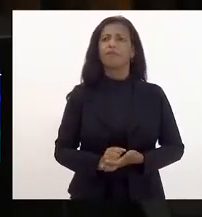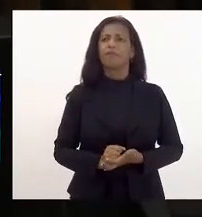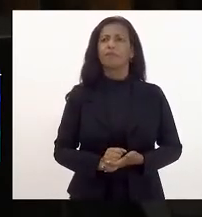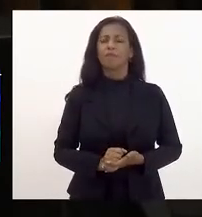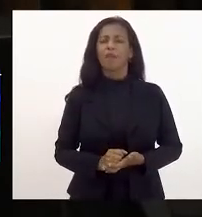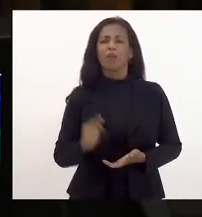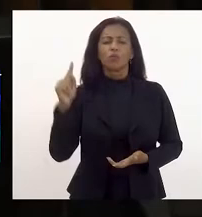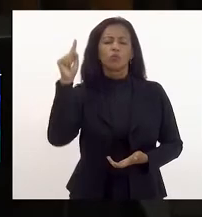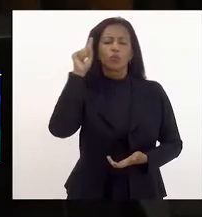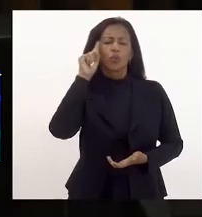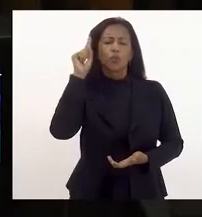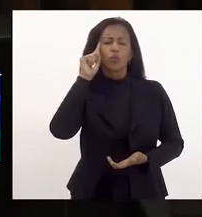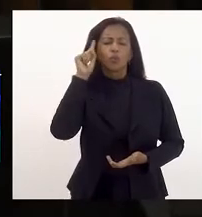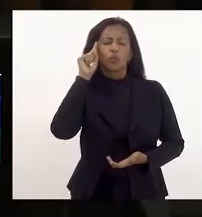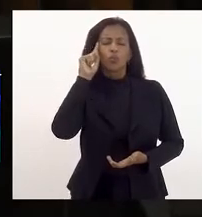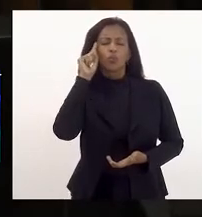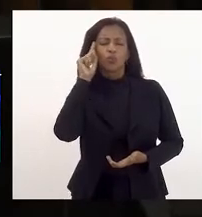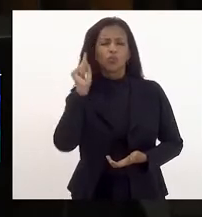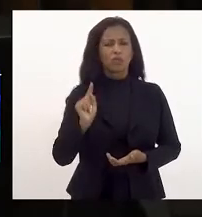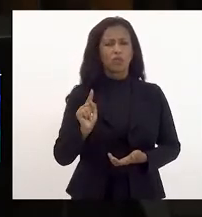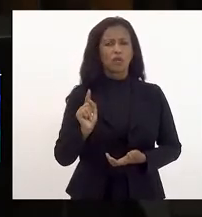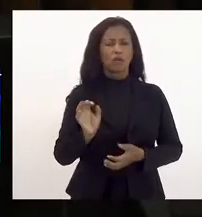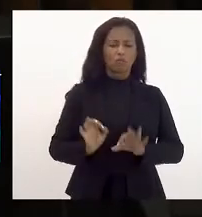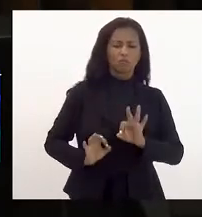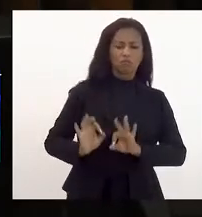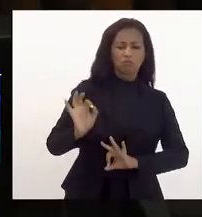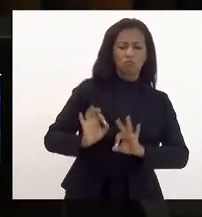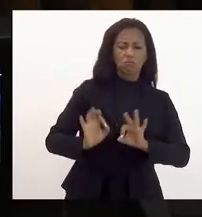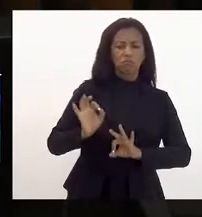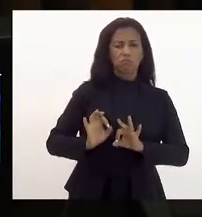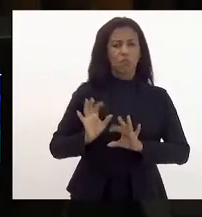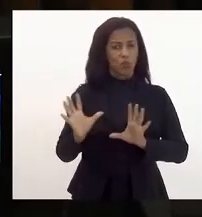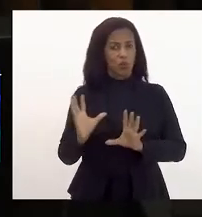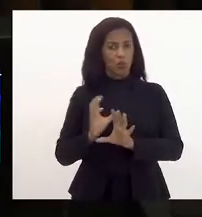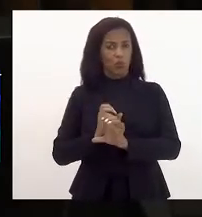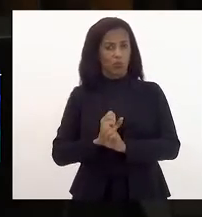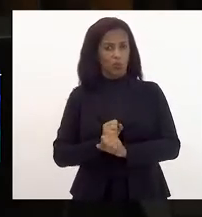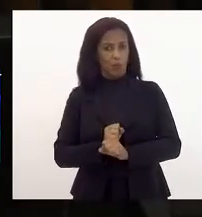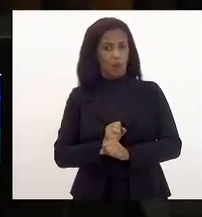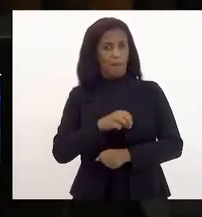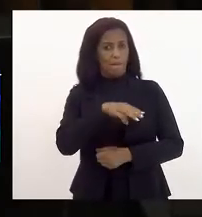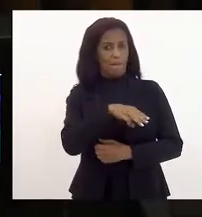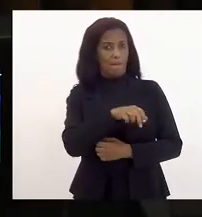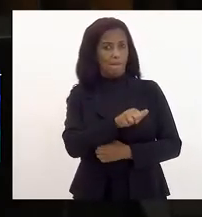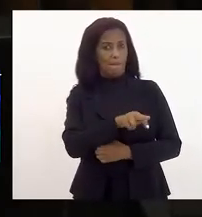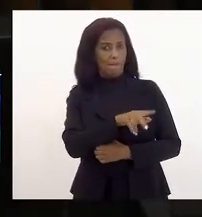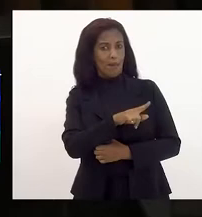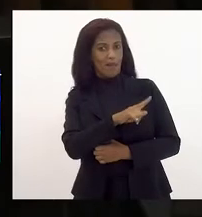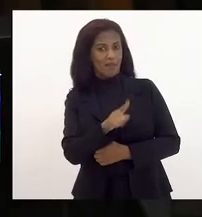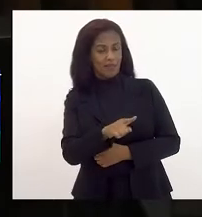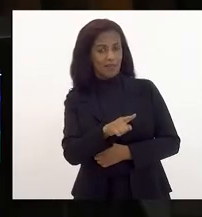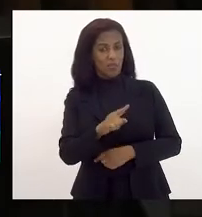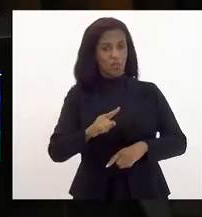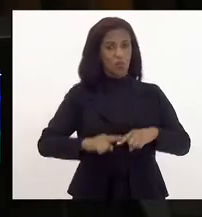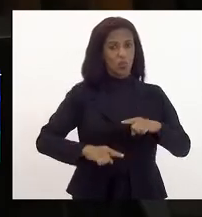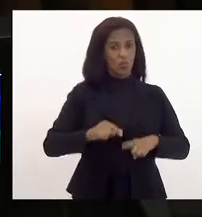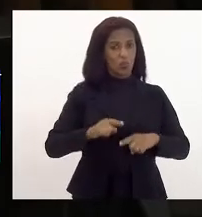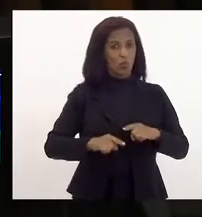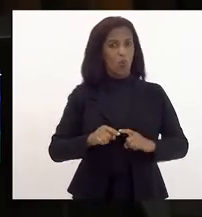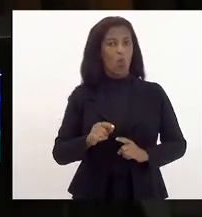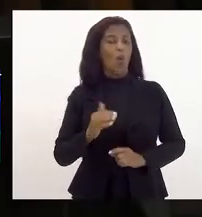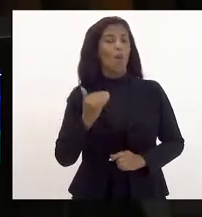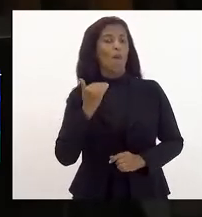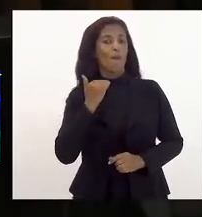dia esse ponto de vista. E, concluindo, matriz, insumo, produto, com sólido banco de